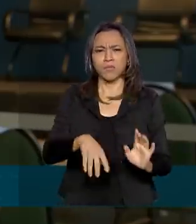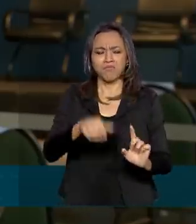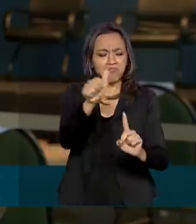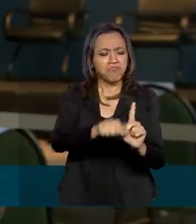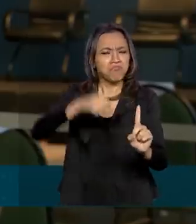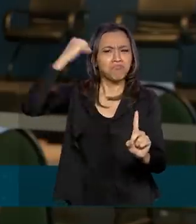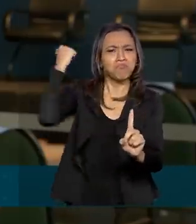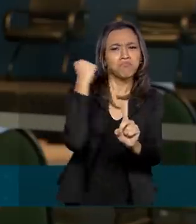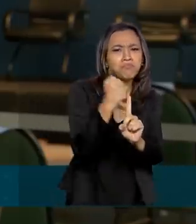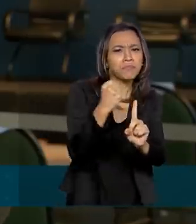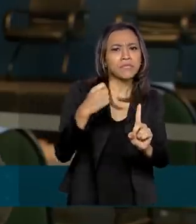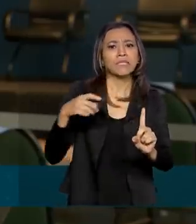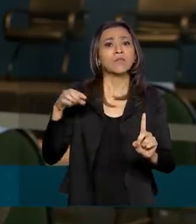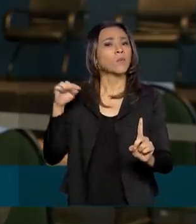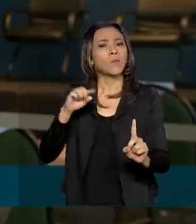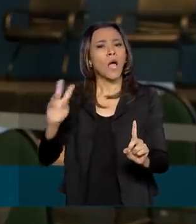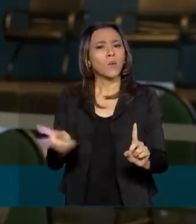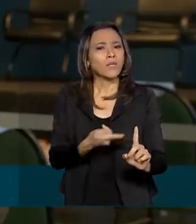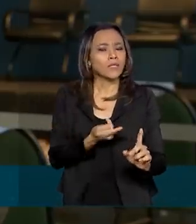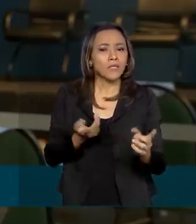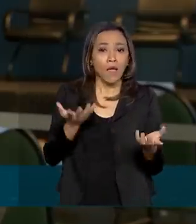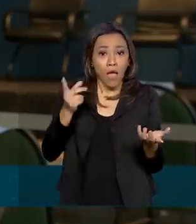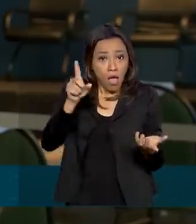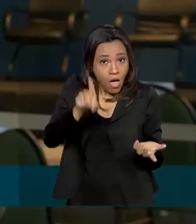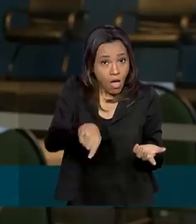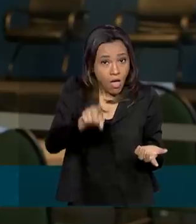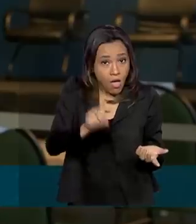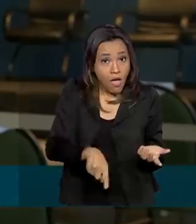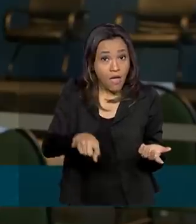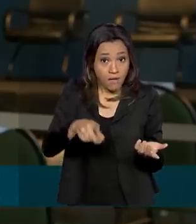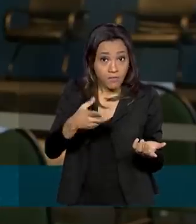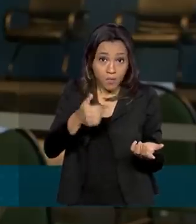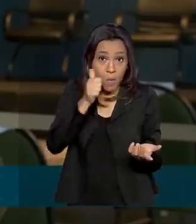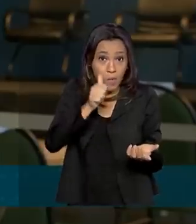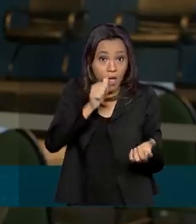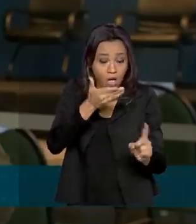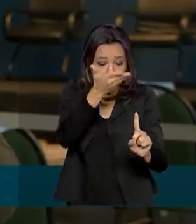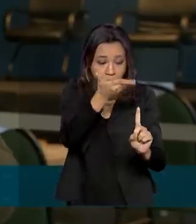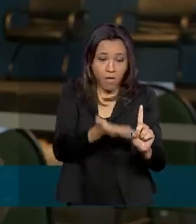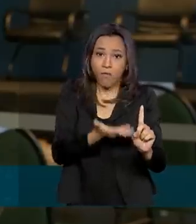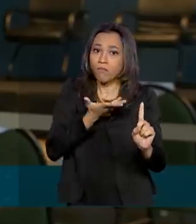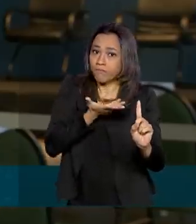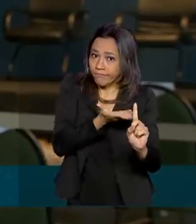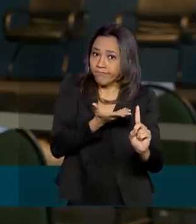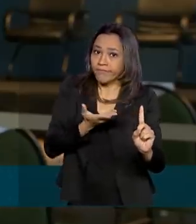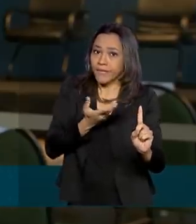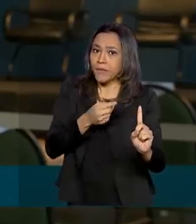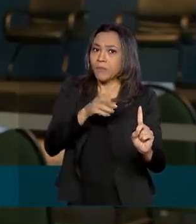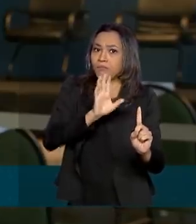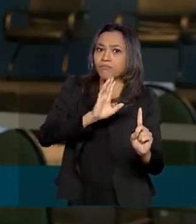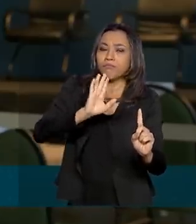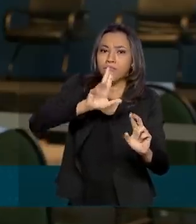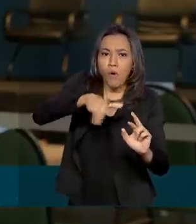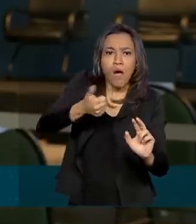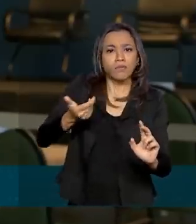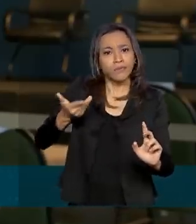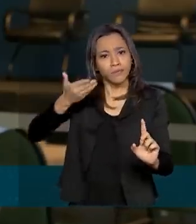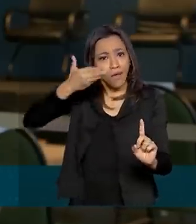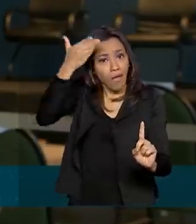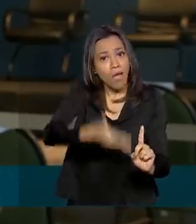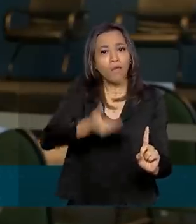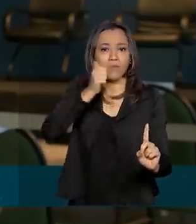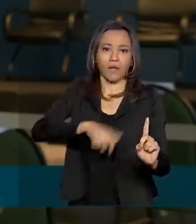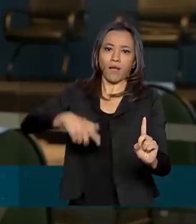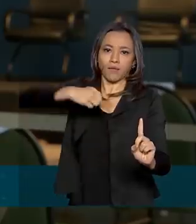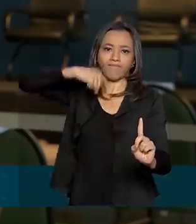ocorre de uma forma muito específica. É um crime que ocorre, é um assassinato de uma mulher que ocorre pela condição dela ser mulher. Desde